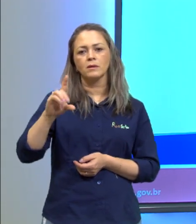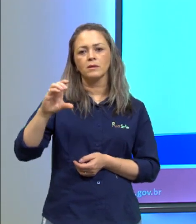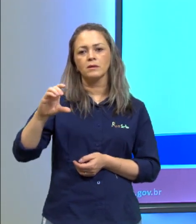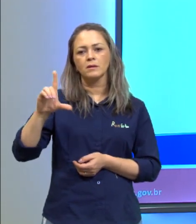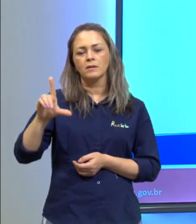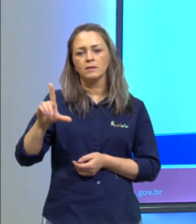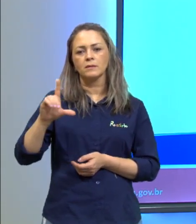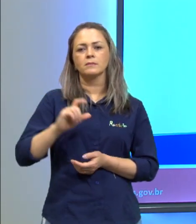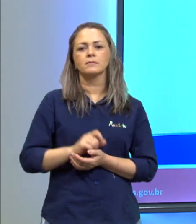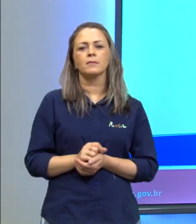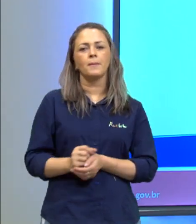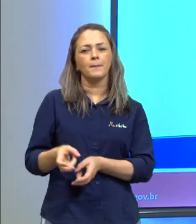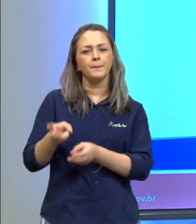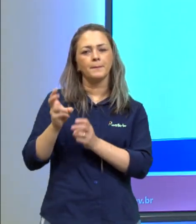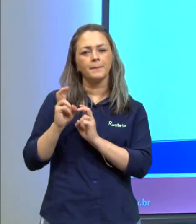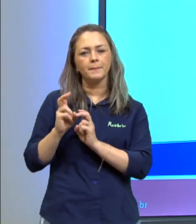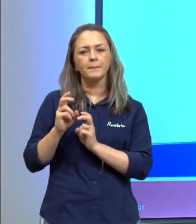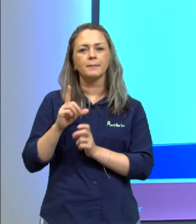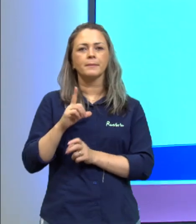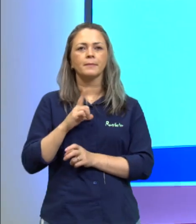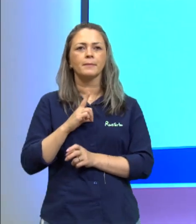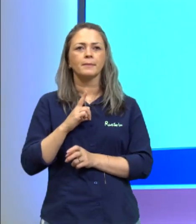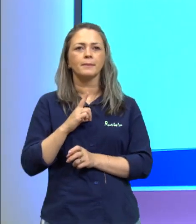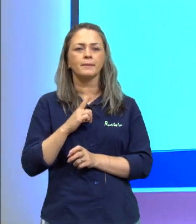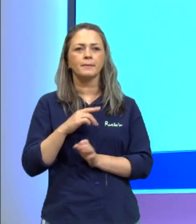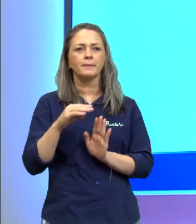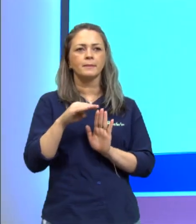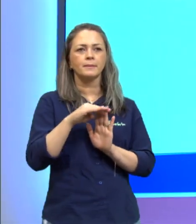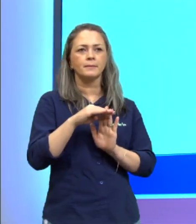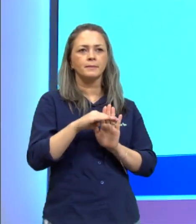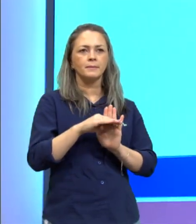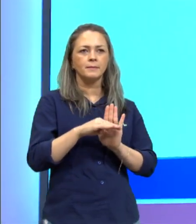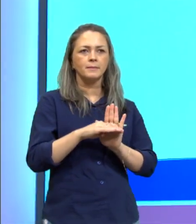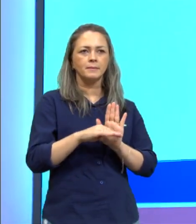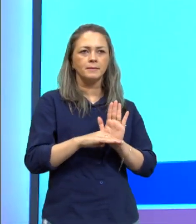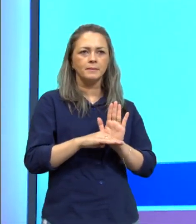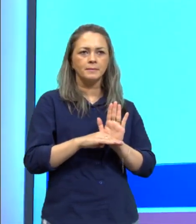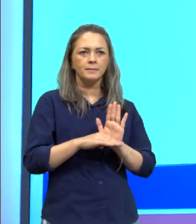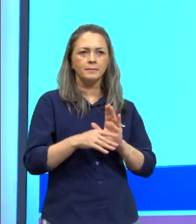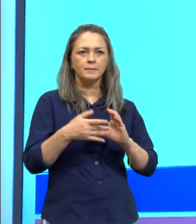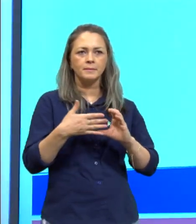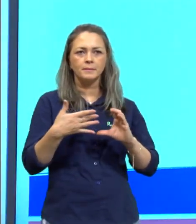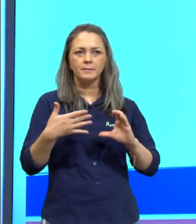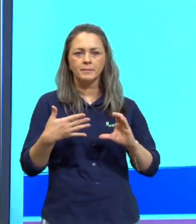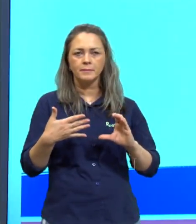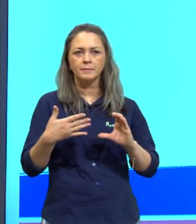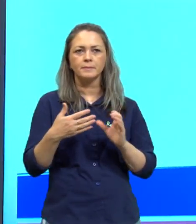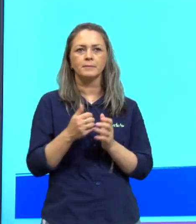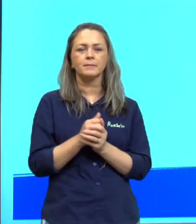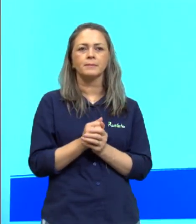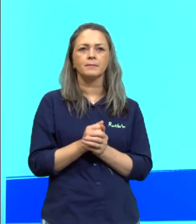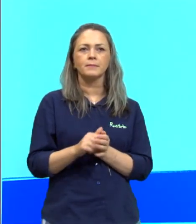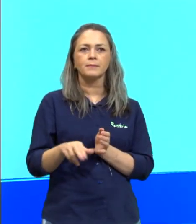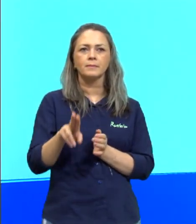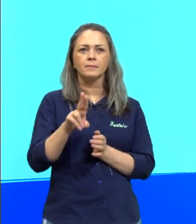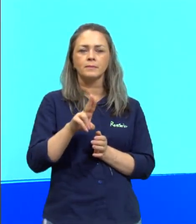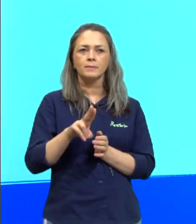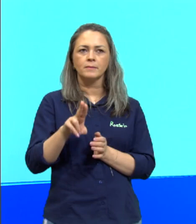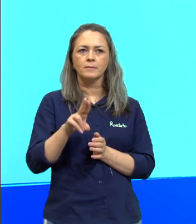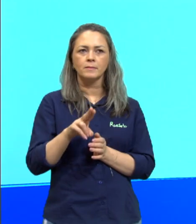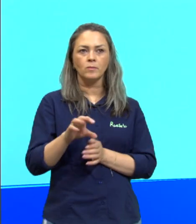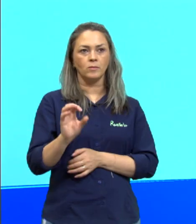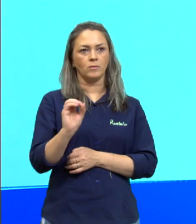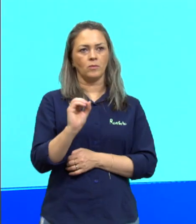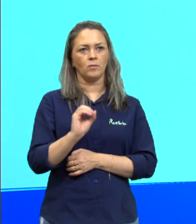percebe que nós temos uma classificação onde onde é colocado como